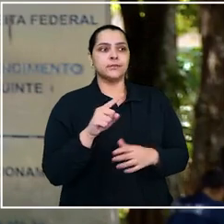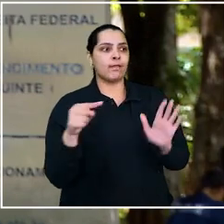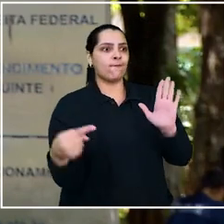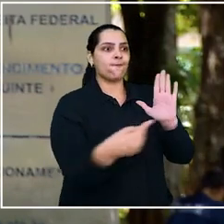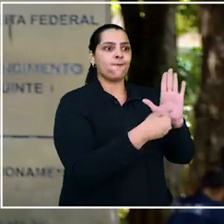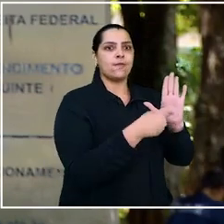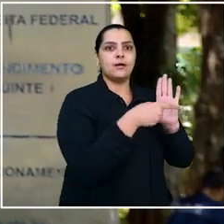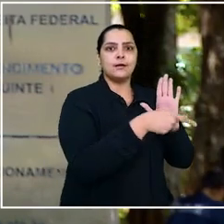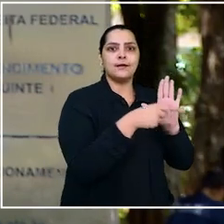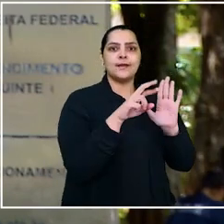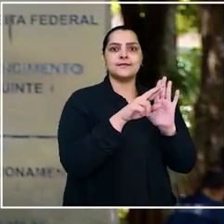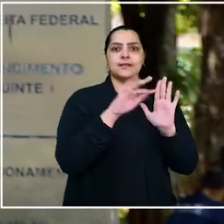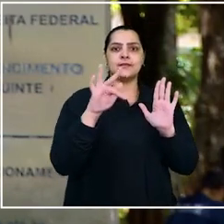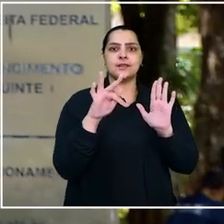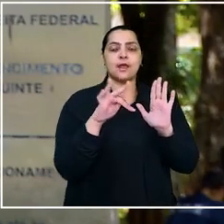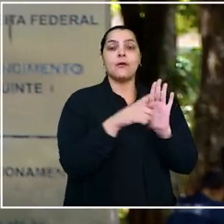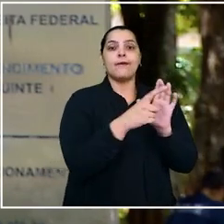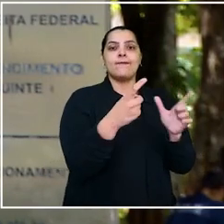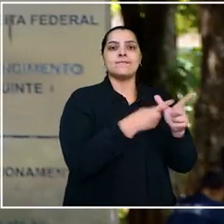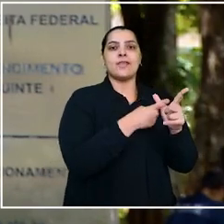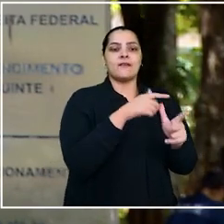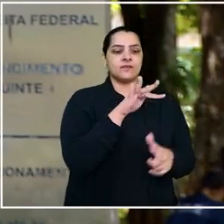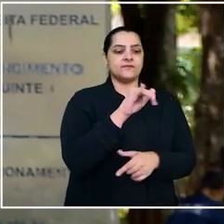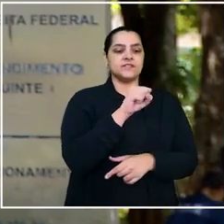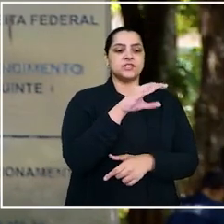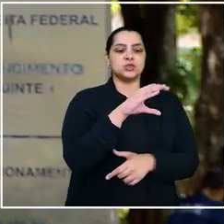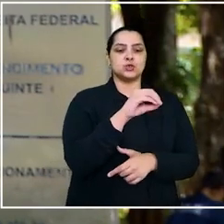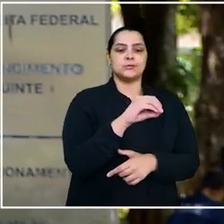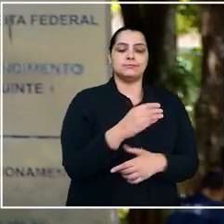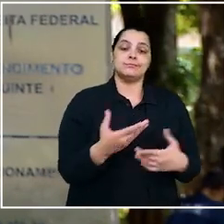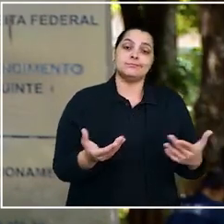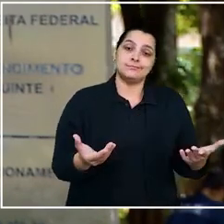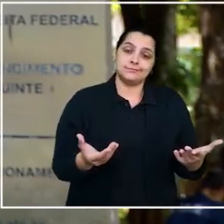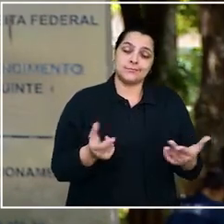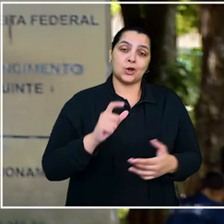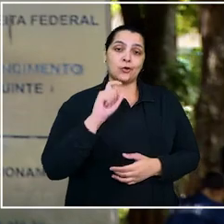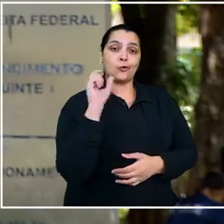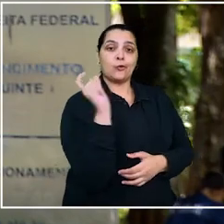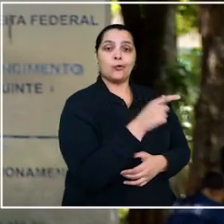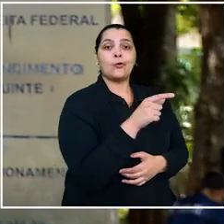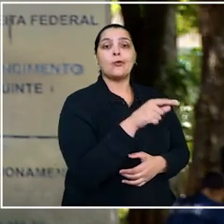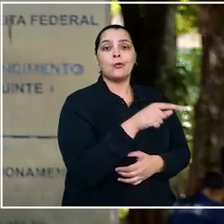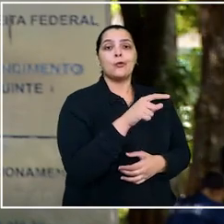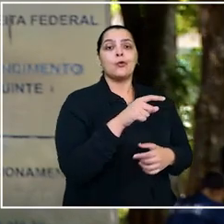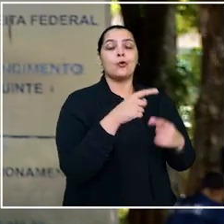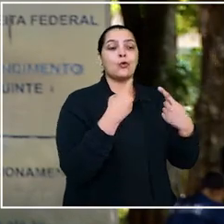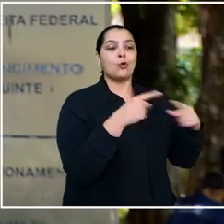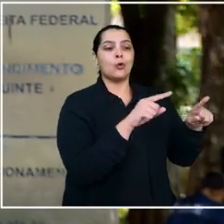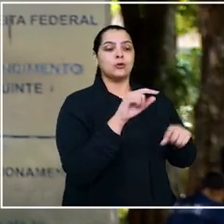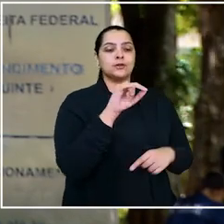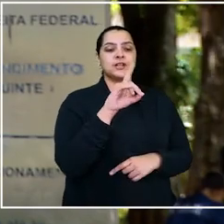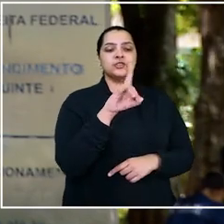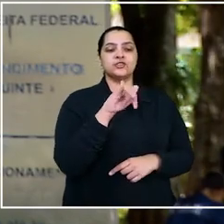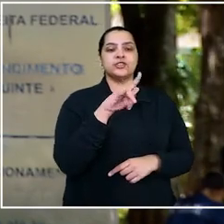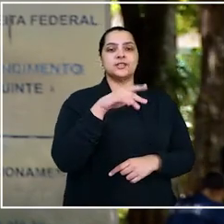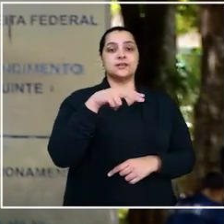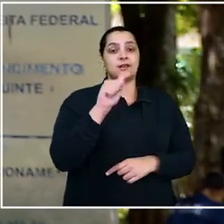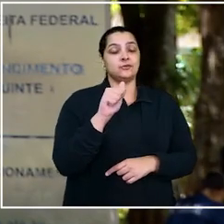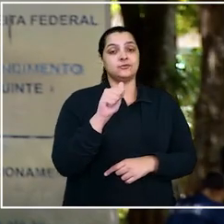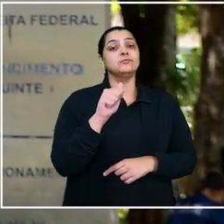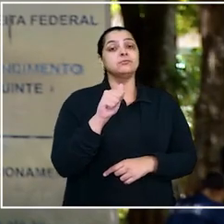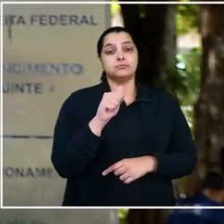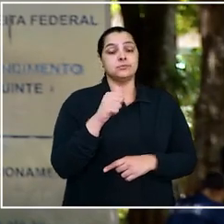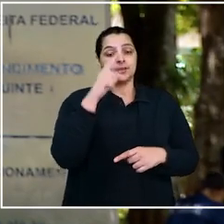pela Receita Federal e alçada à condição de devedora do fisco, o que resulta em ofensa à dignidade. A decisão foi unânime